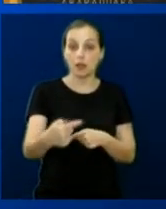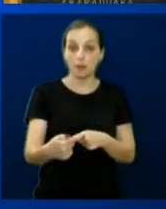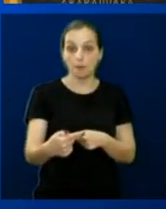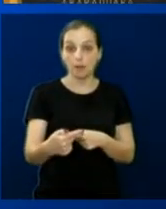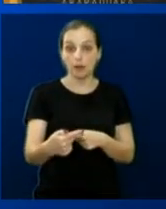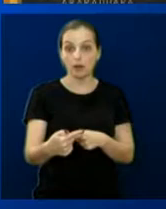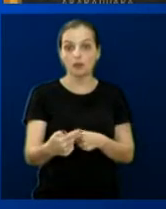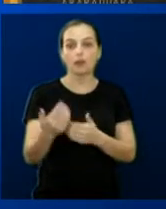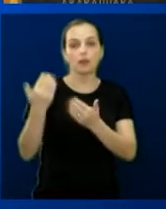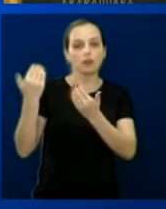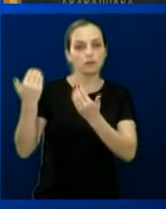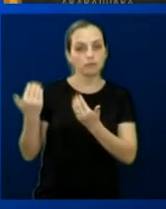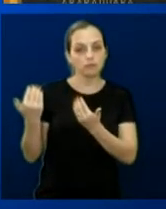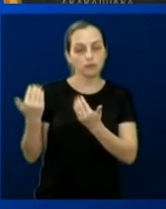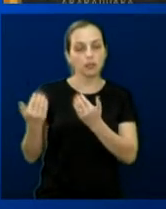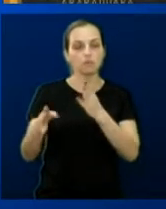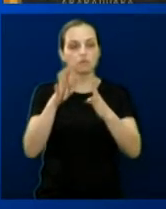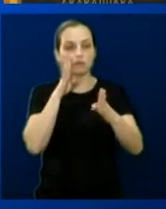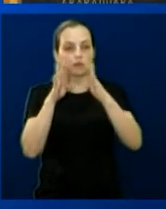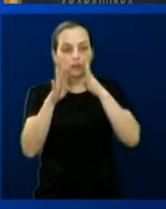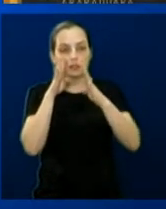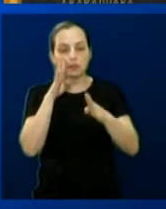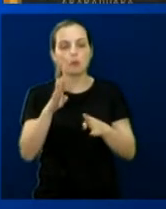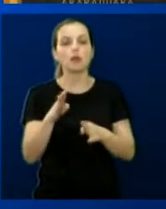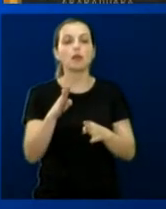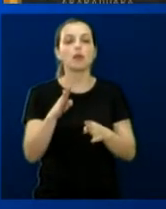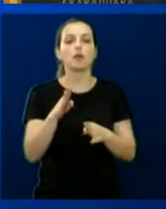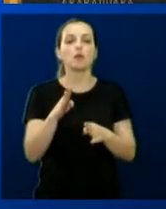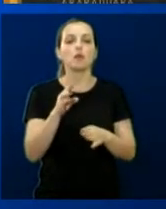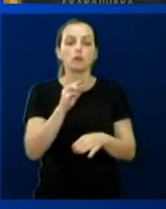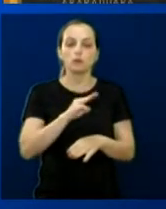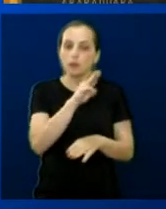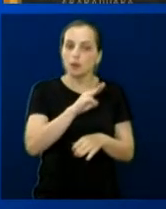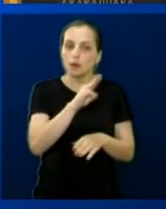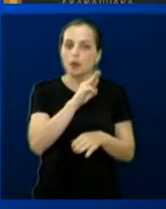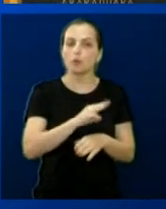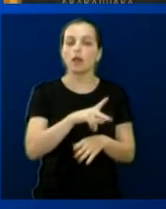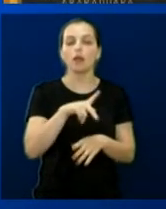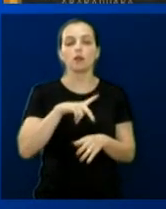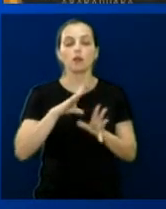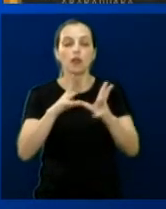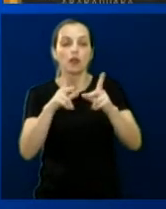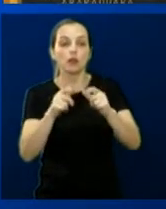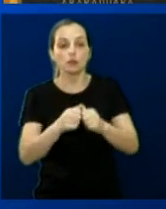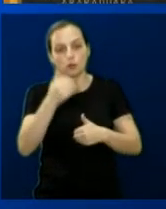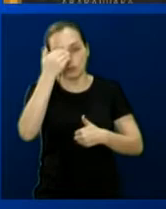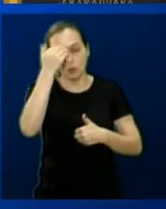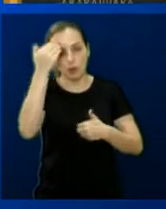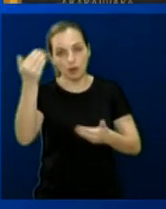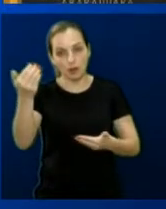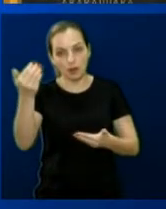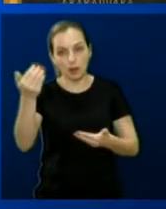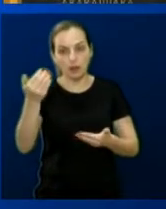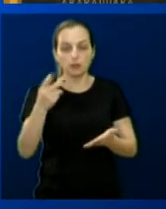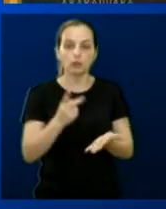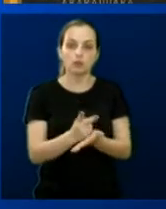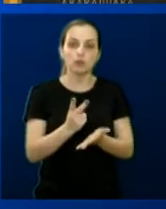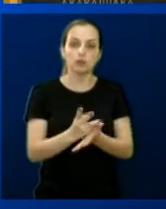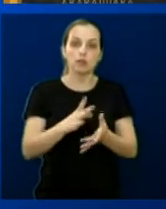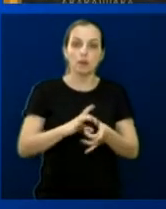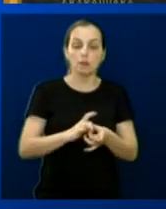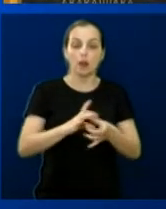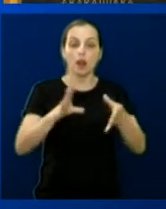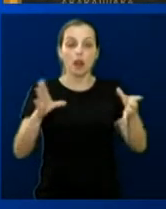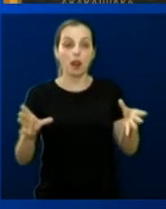um pouco mais relevantes, mas no Facebook e no site tem tudo o que nós desenvolvemos. Eu agradeço vocês, digo que nós estamos abertos a críticas e